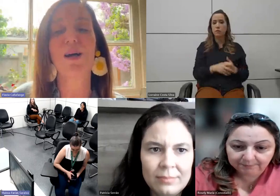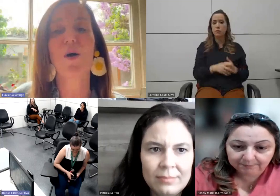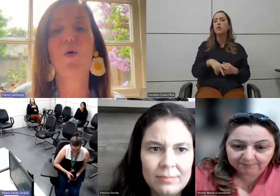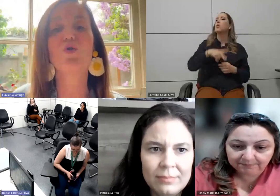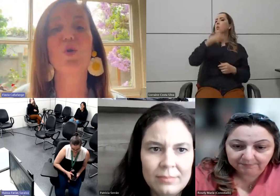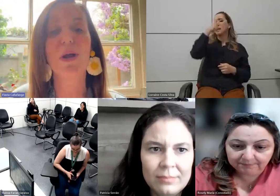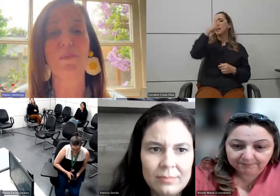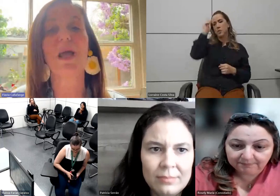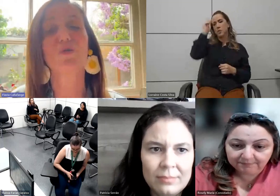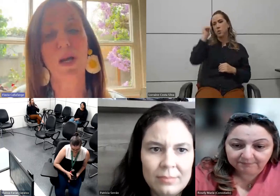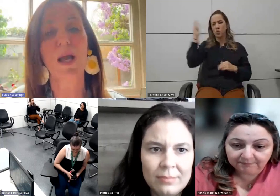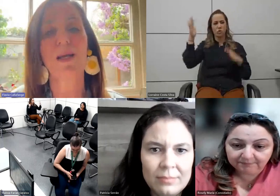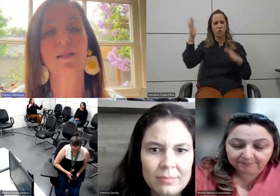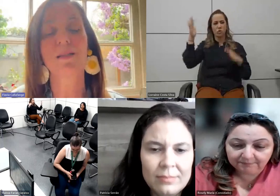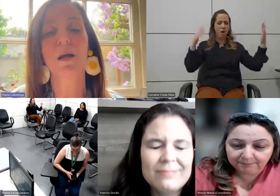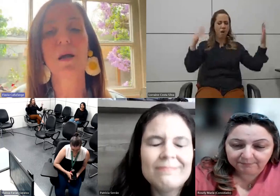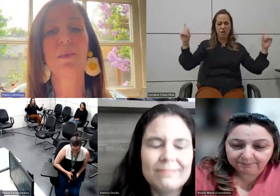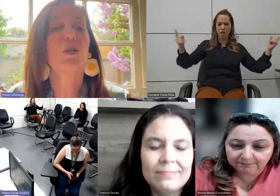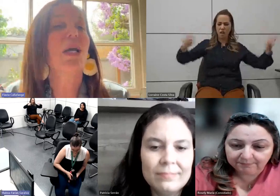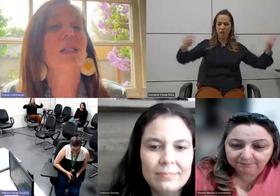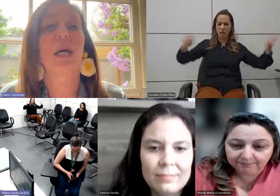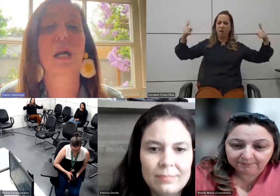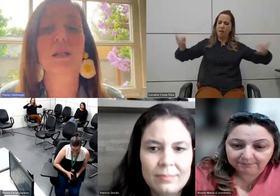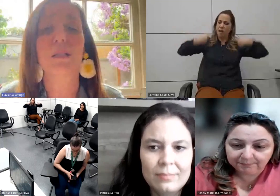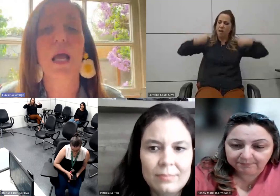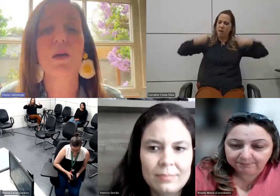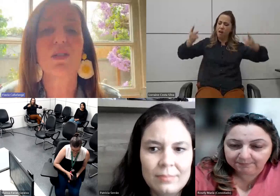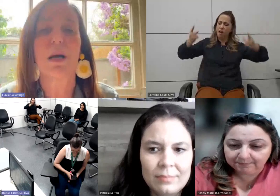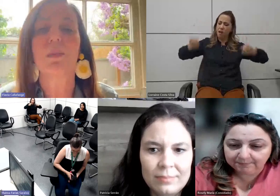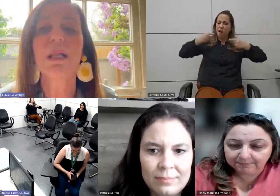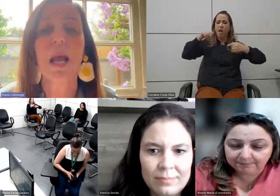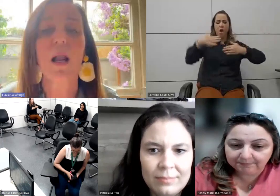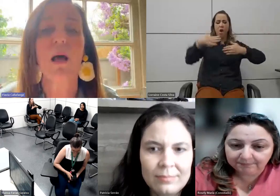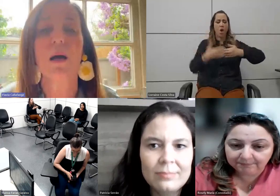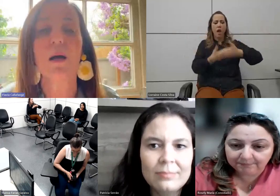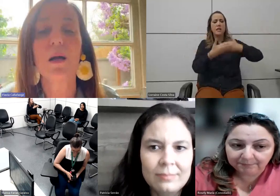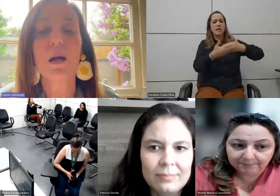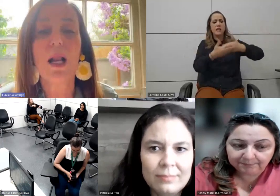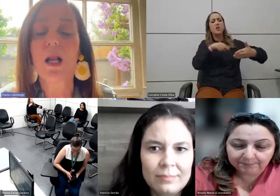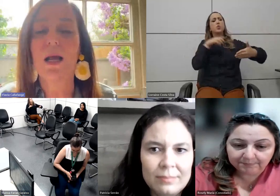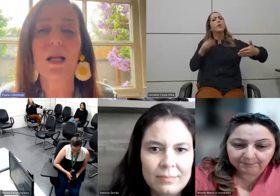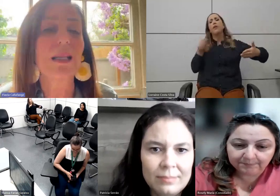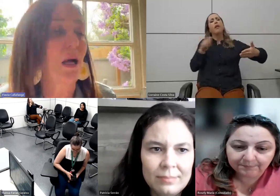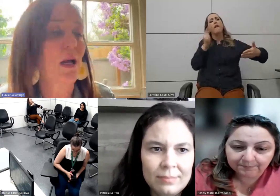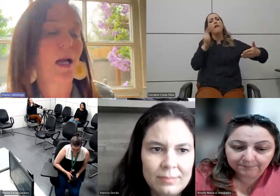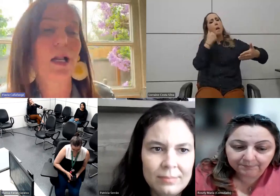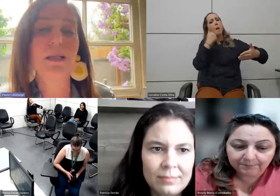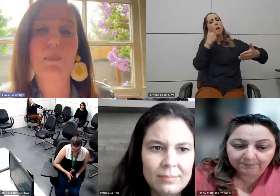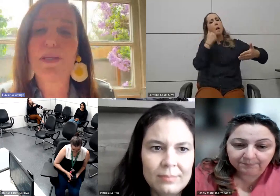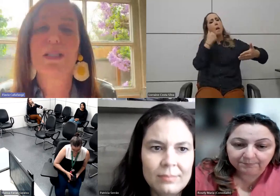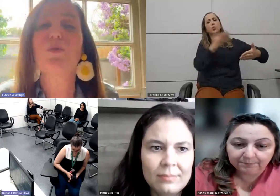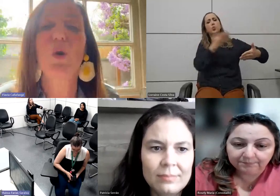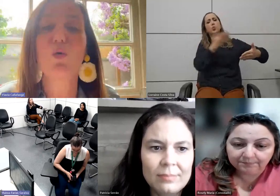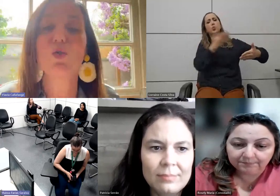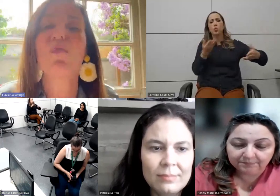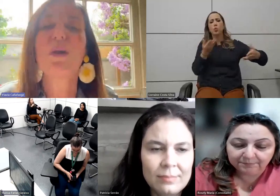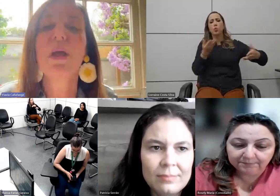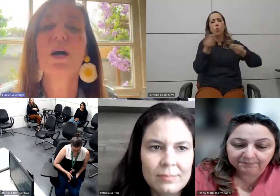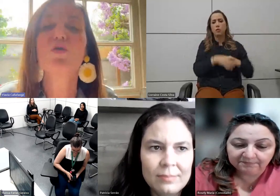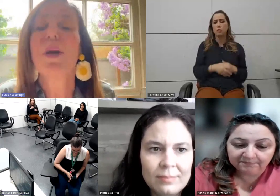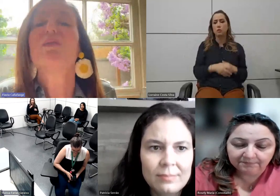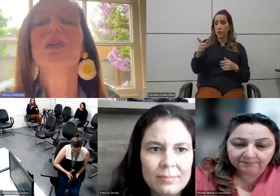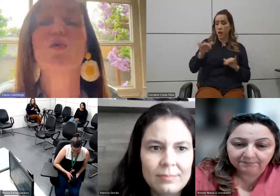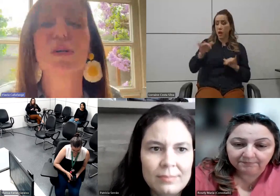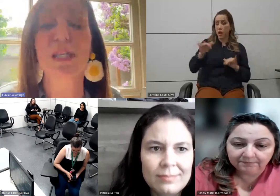fora, o julgamento era esse. Mas o que que essa criança tem? Você é a mãe dela. Ela está passando por algum